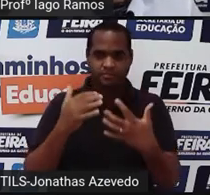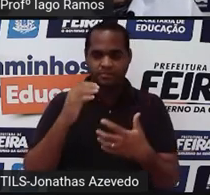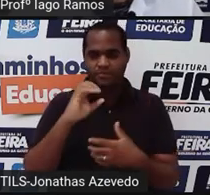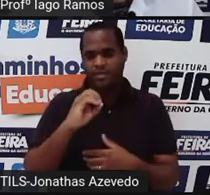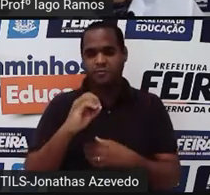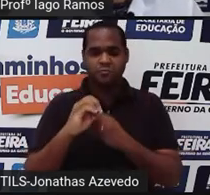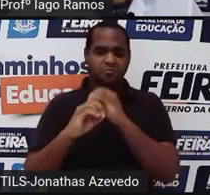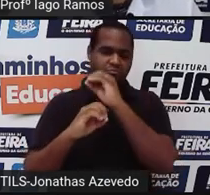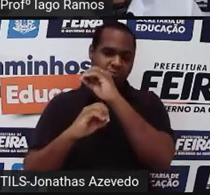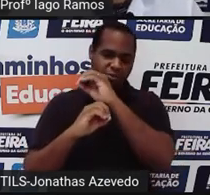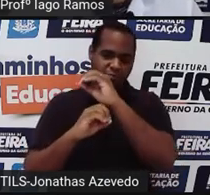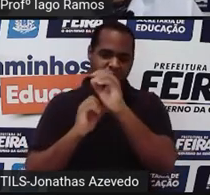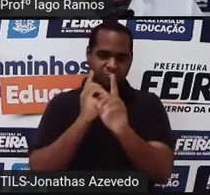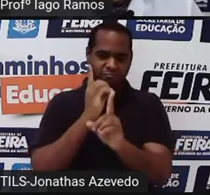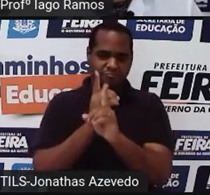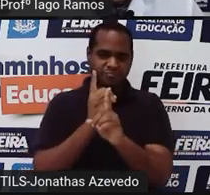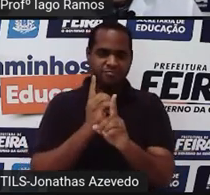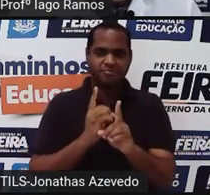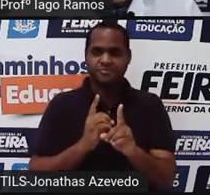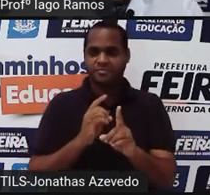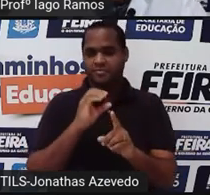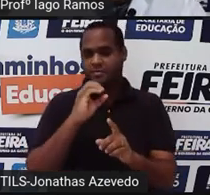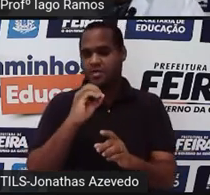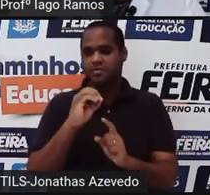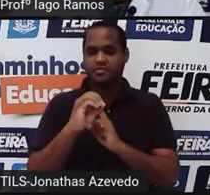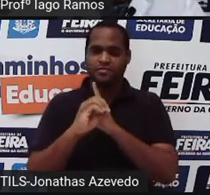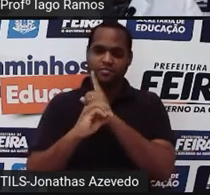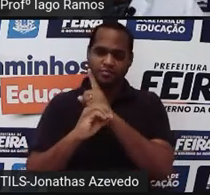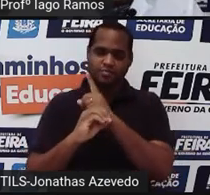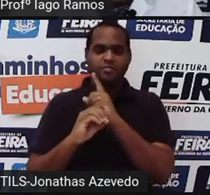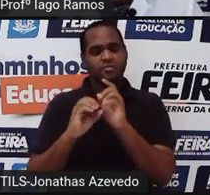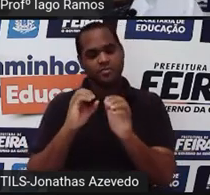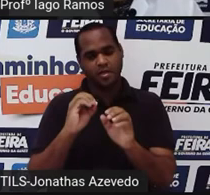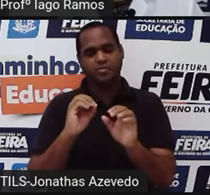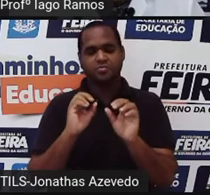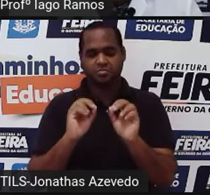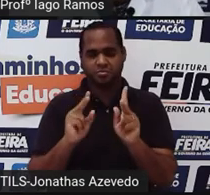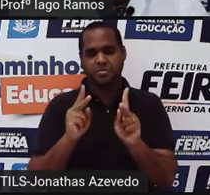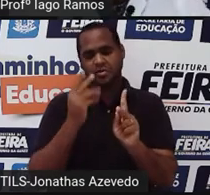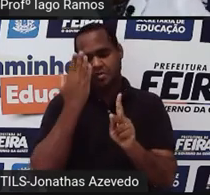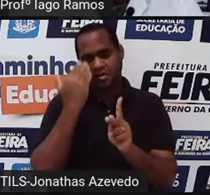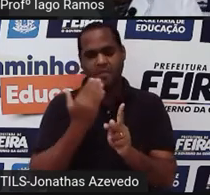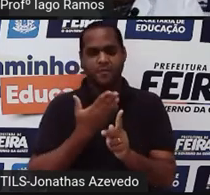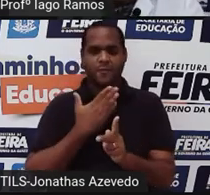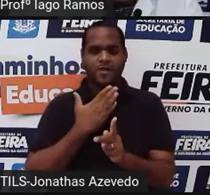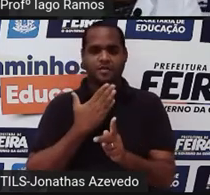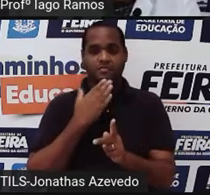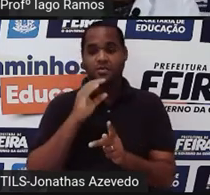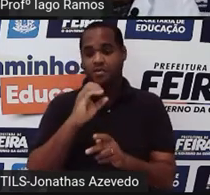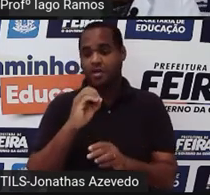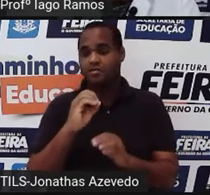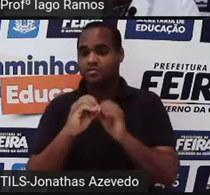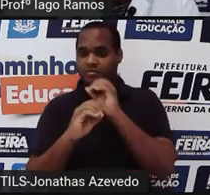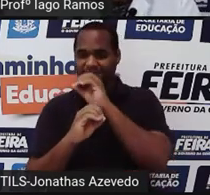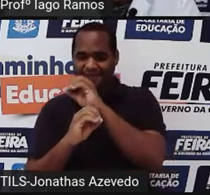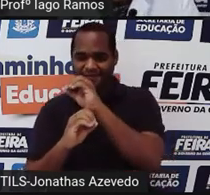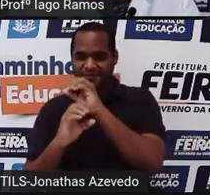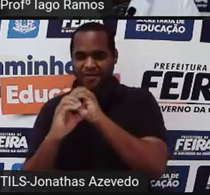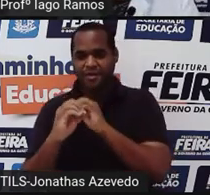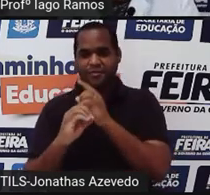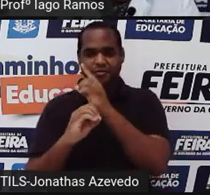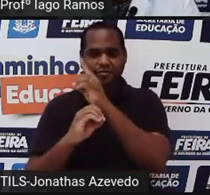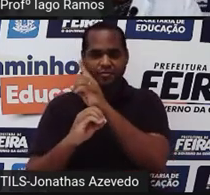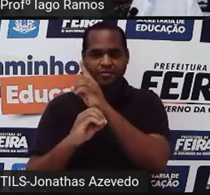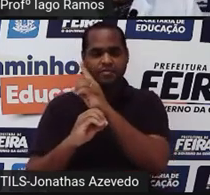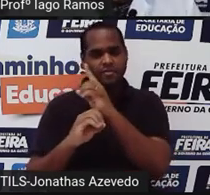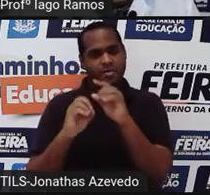0, tá? 0 elevado a 1 dá 0, a gente sabe disso. Só que de 0 elevado a 1 para 0 elevado a 0, eu tenho